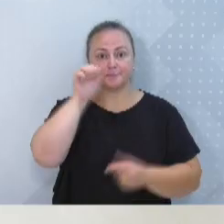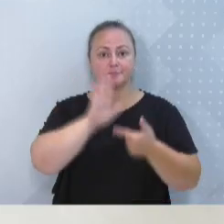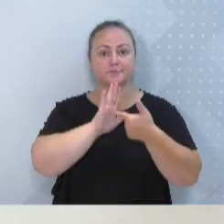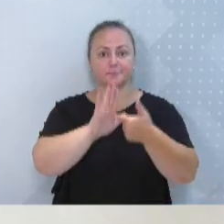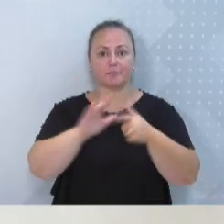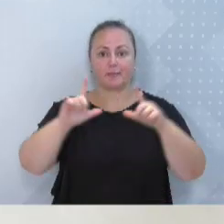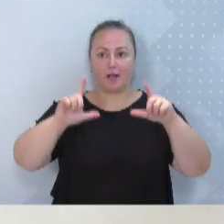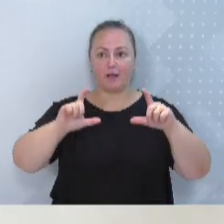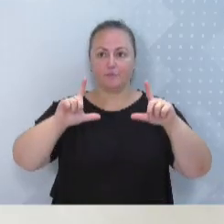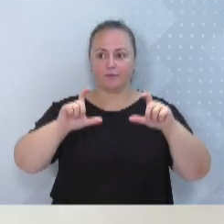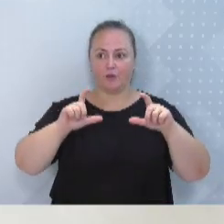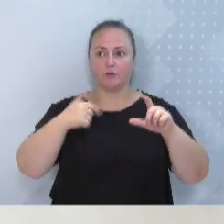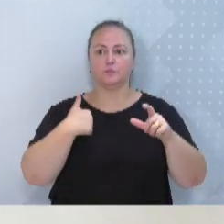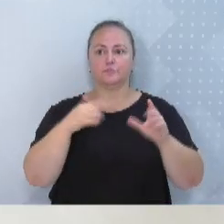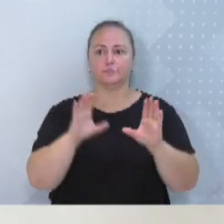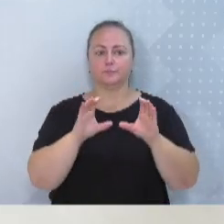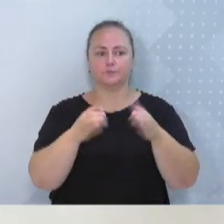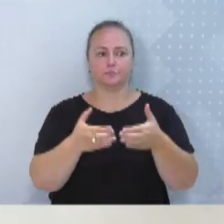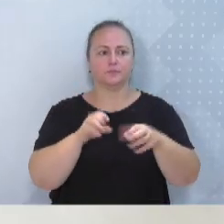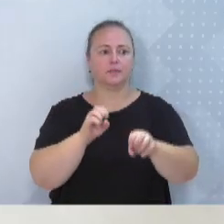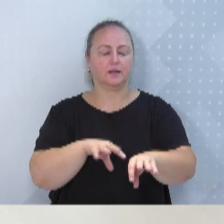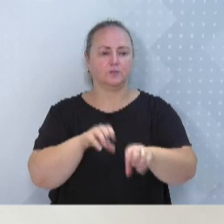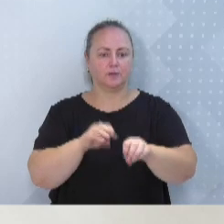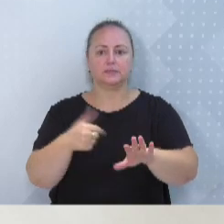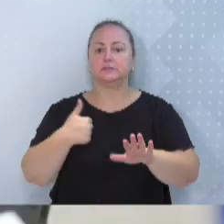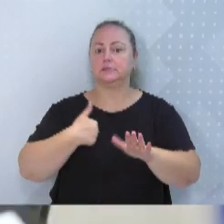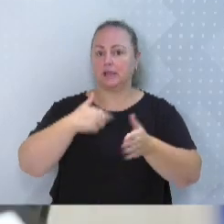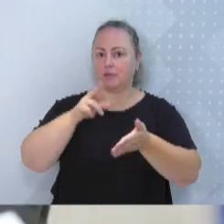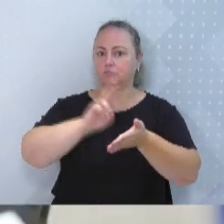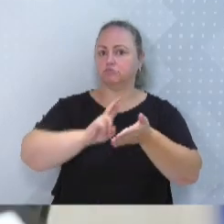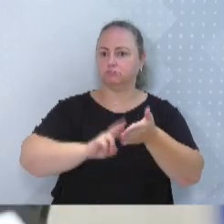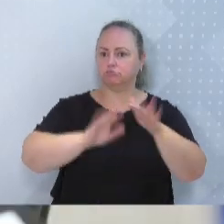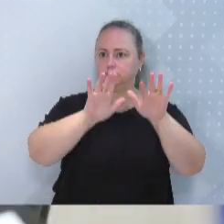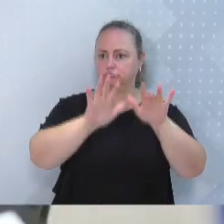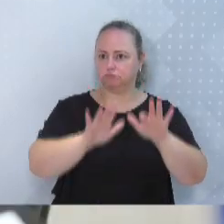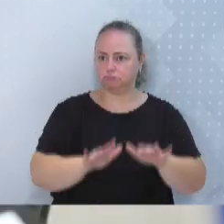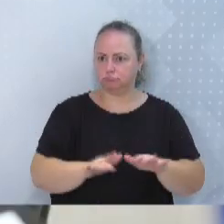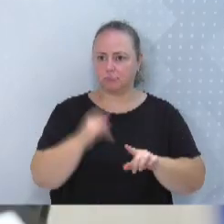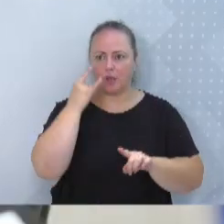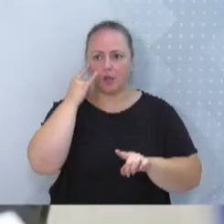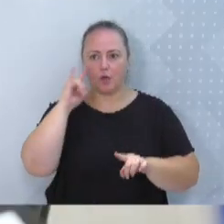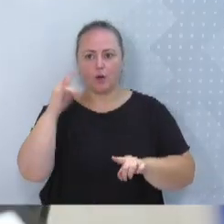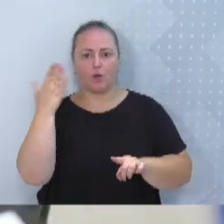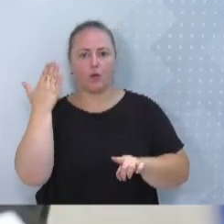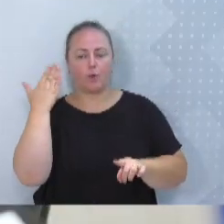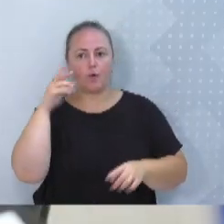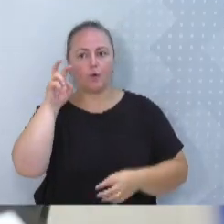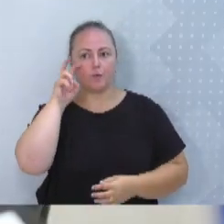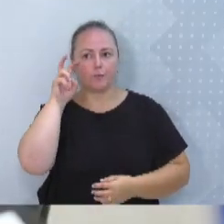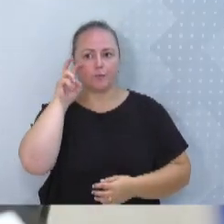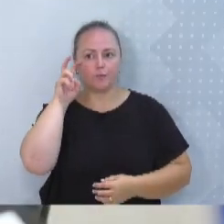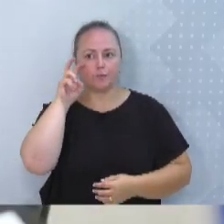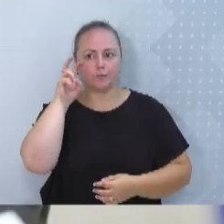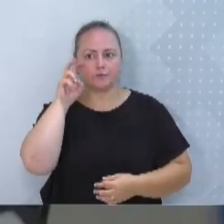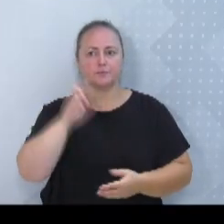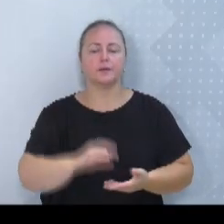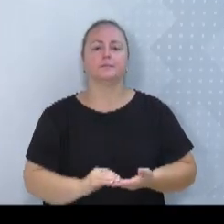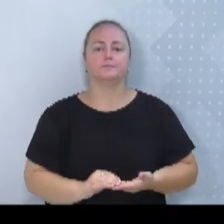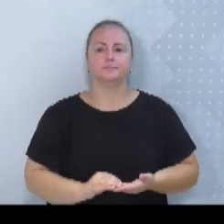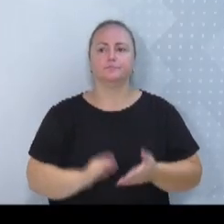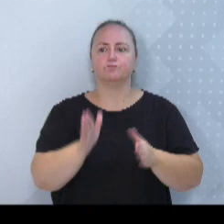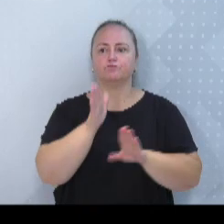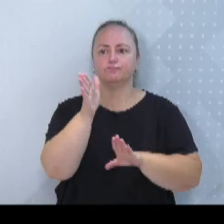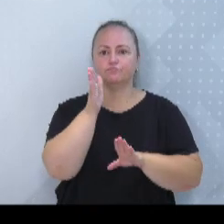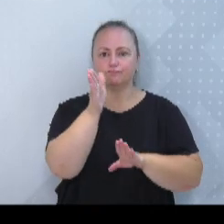Eu participei da comissão de educação, a qual sou relatora, na última quinta-feira. Da Câmara Itinerante, no